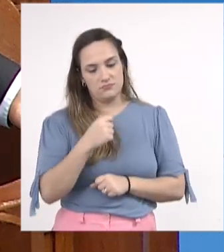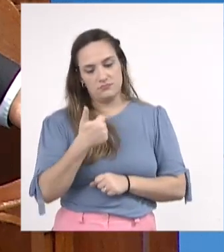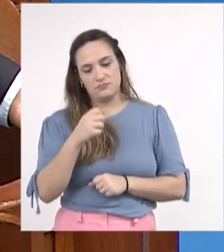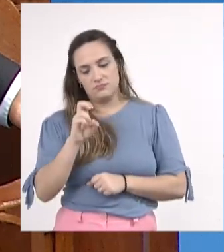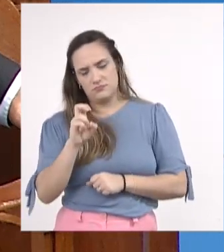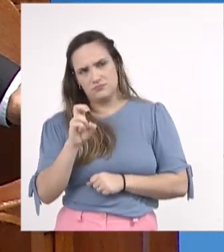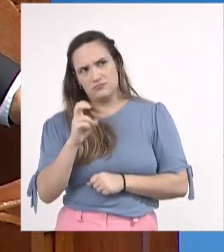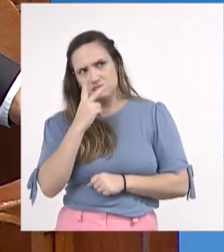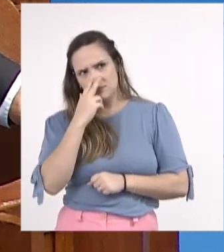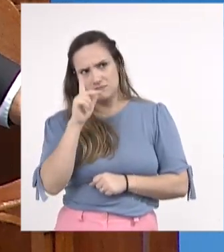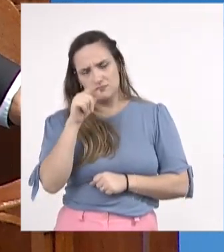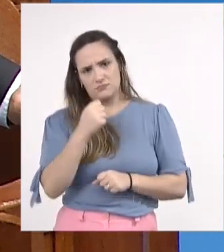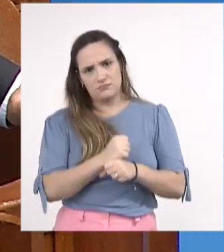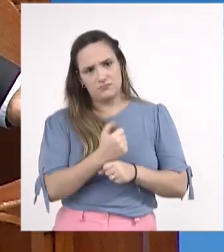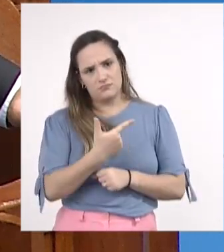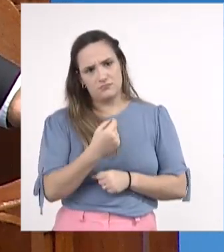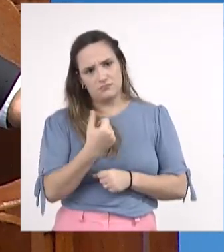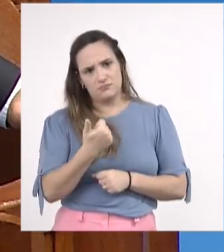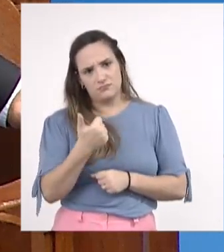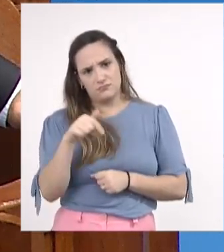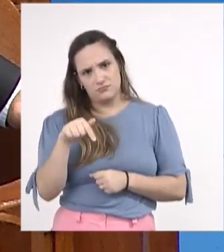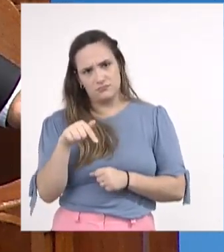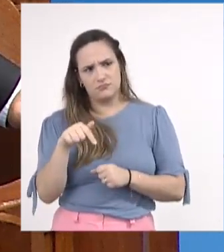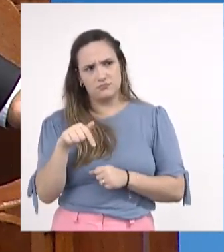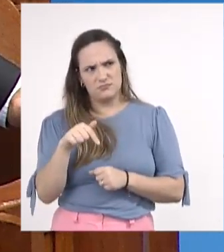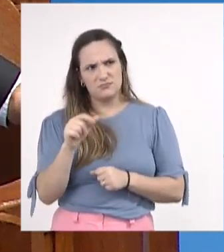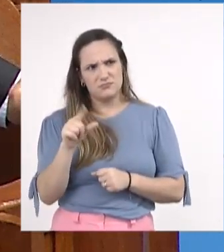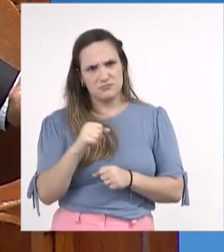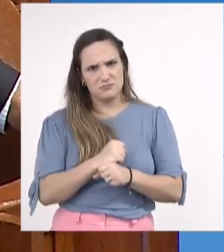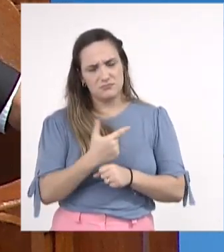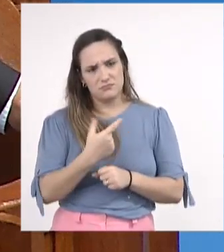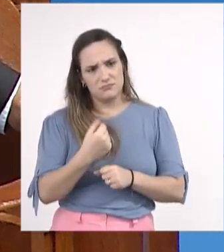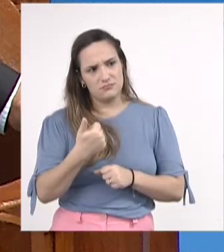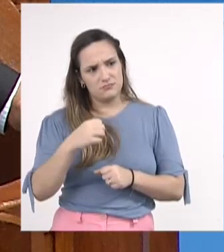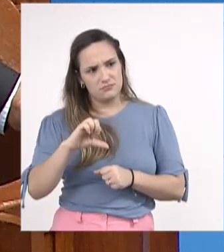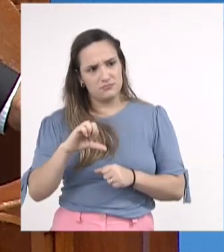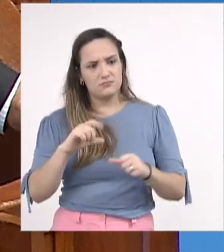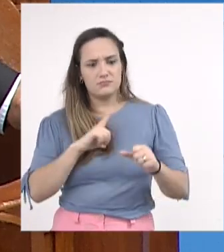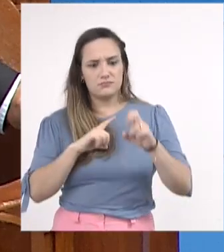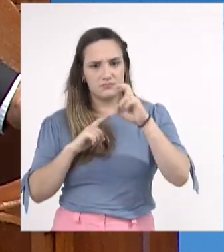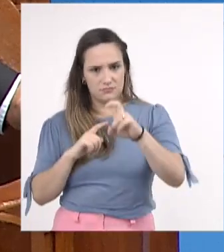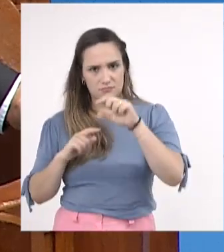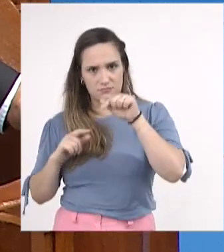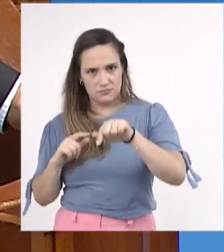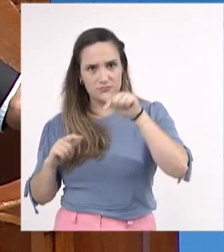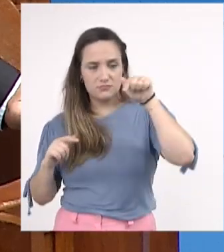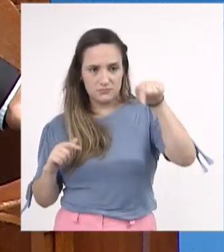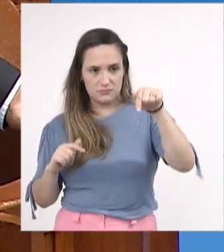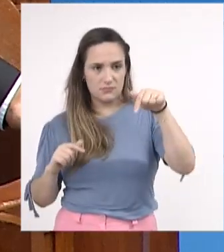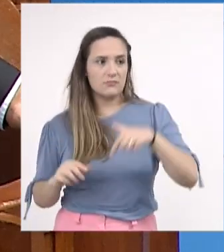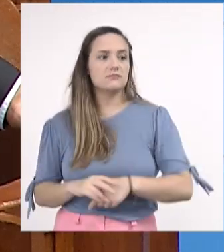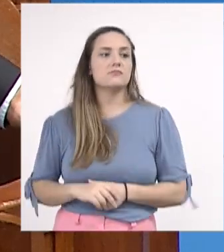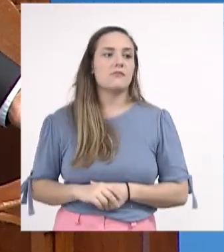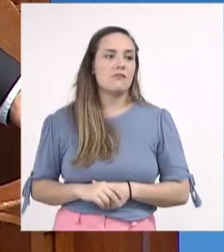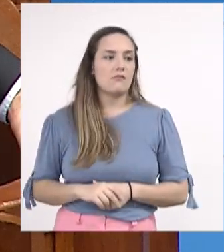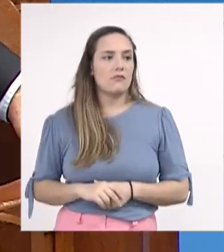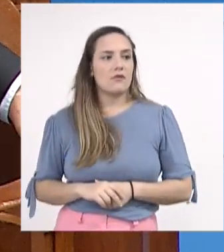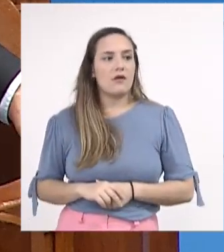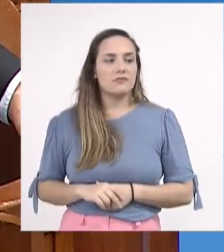ou melhor, 2017, 2019, uma nota de 5,7, e